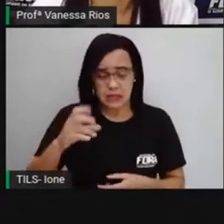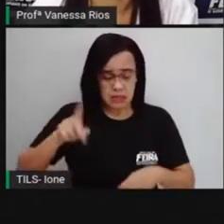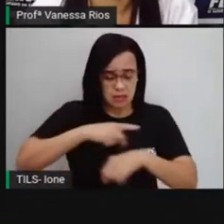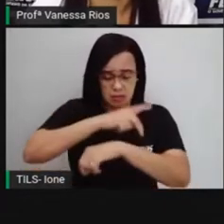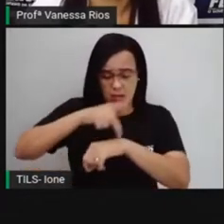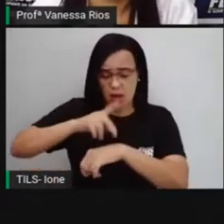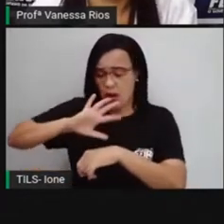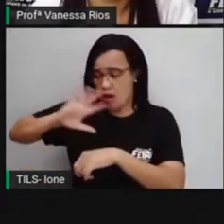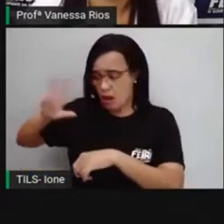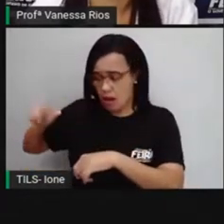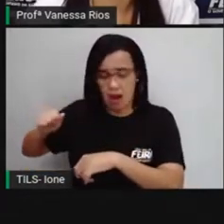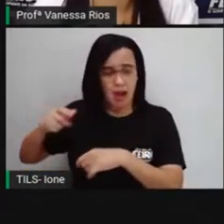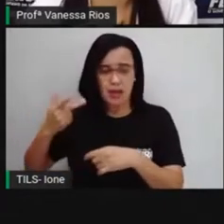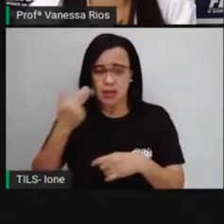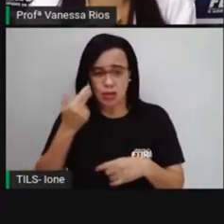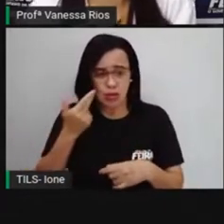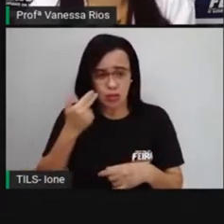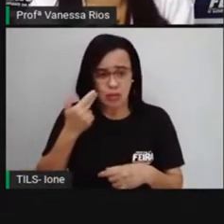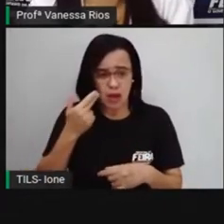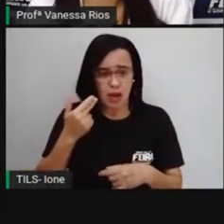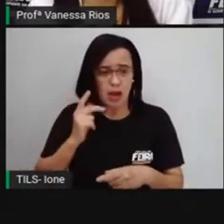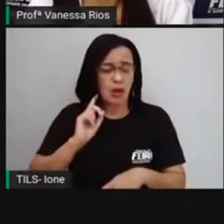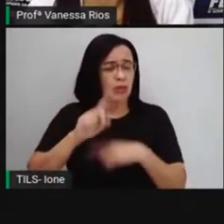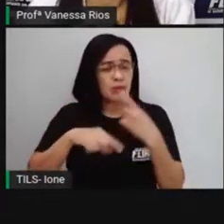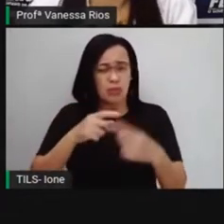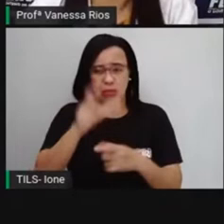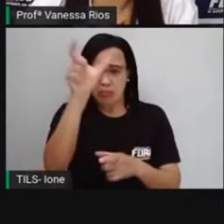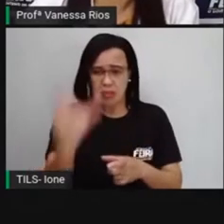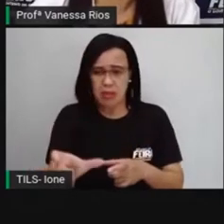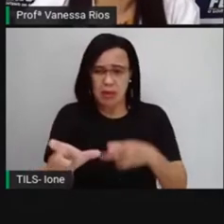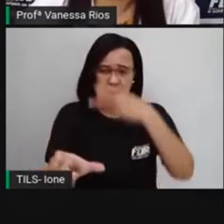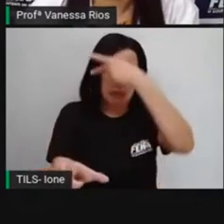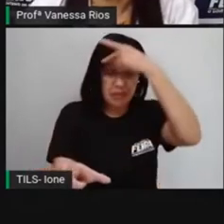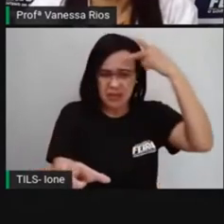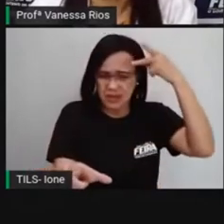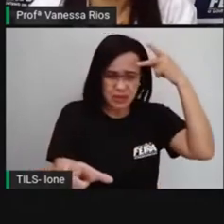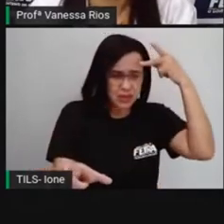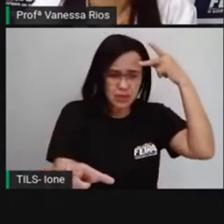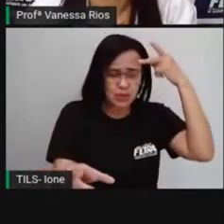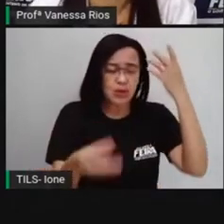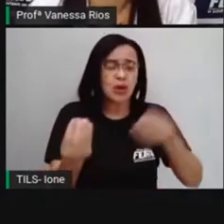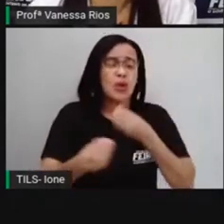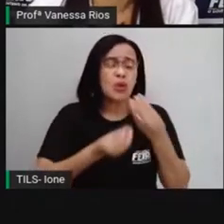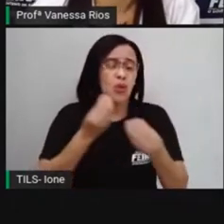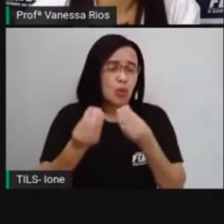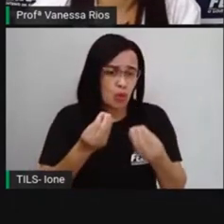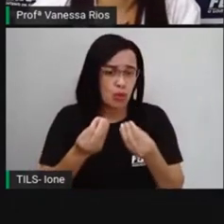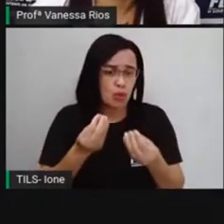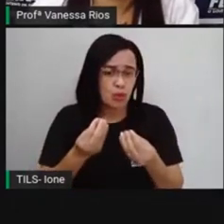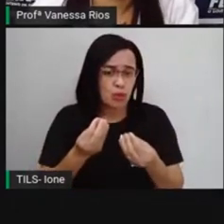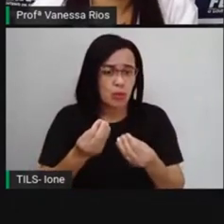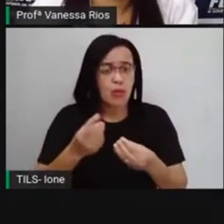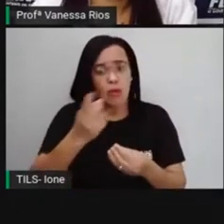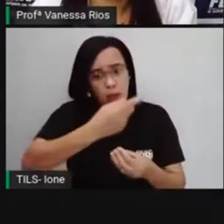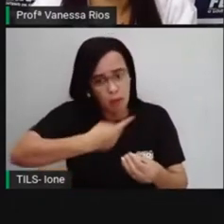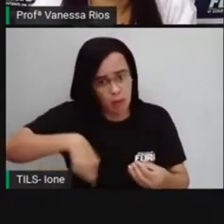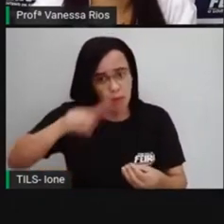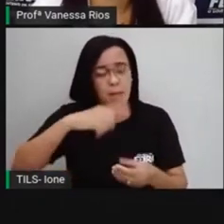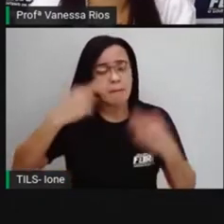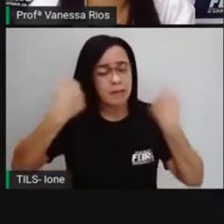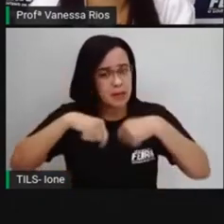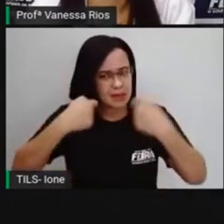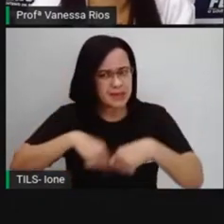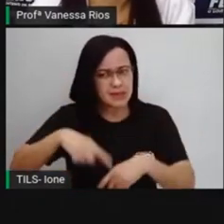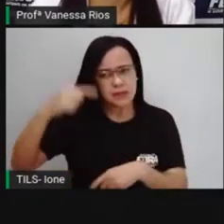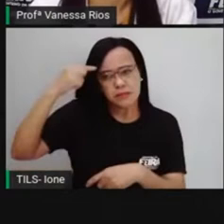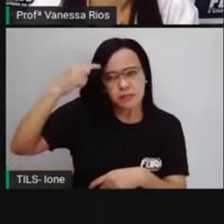das suas próprias vontades, dono do seu próprio corpo, a gente precisa pensar e refletir se isso realmente é correto, né,